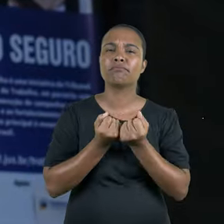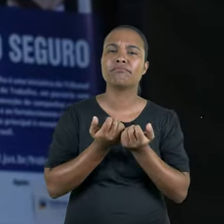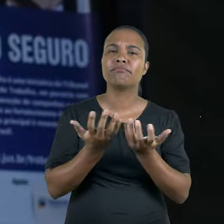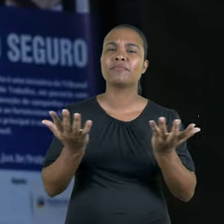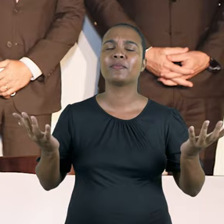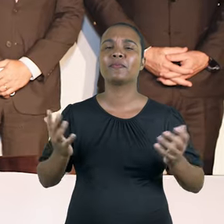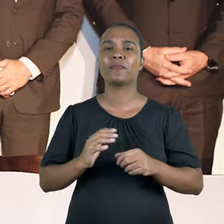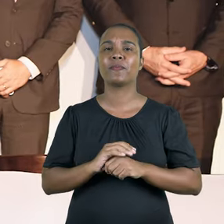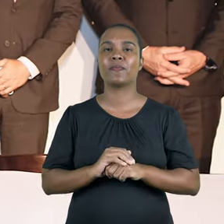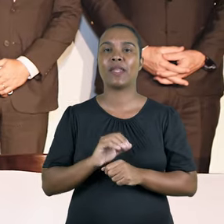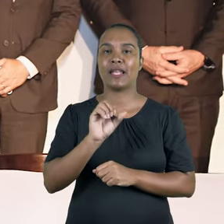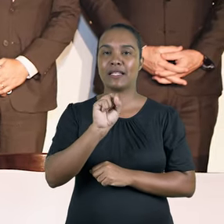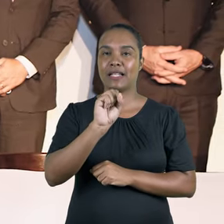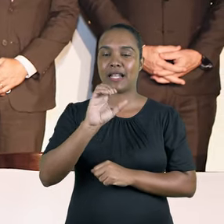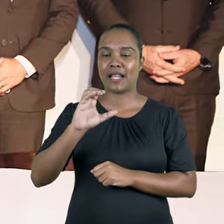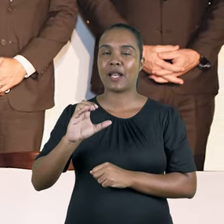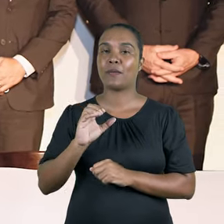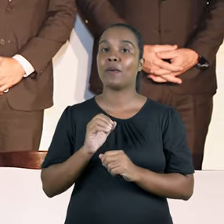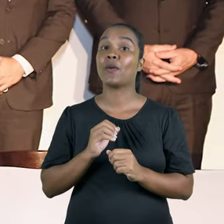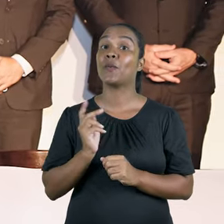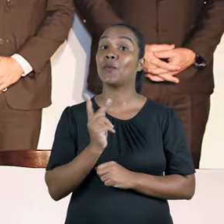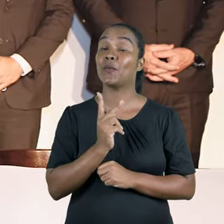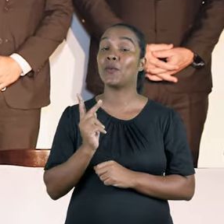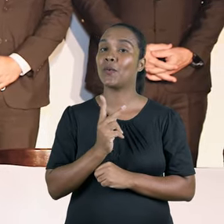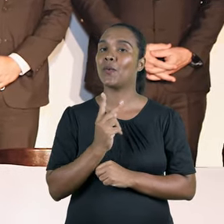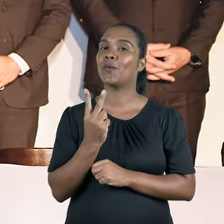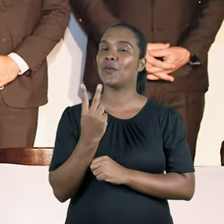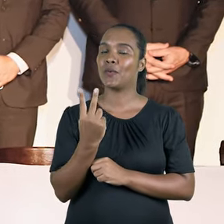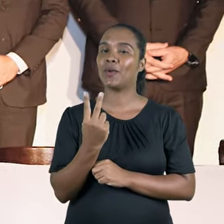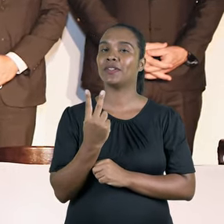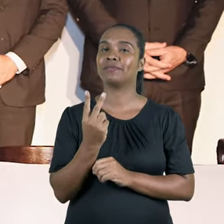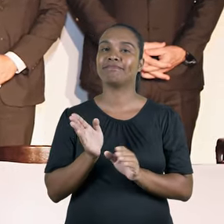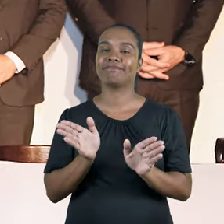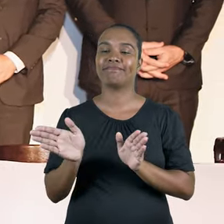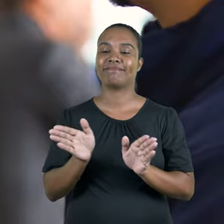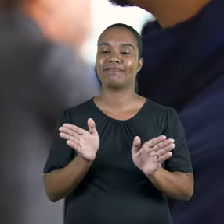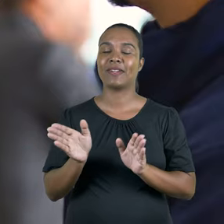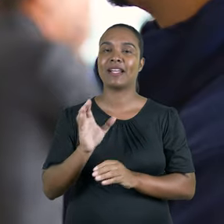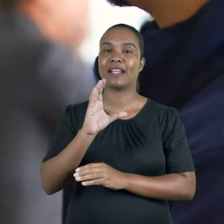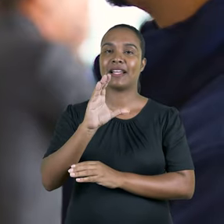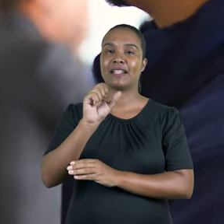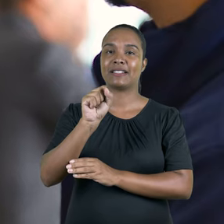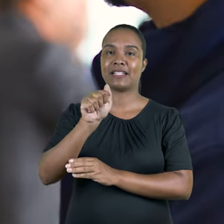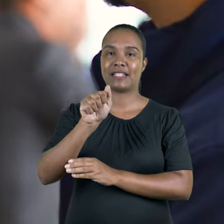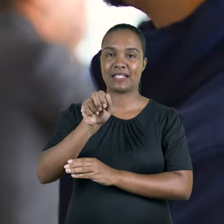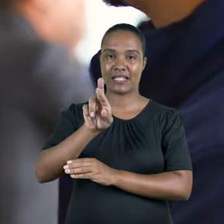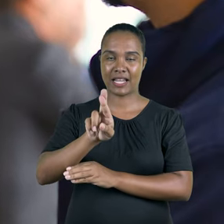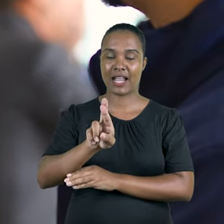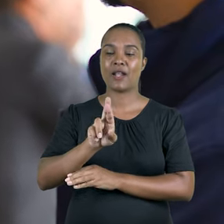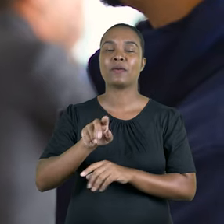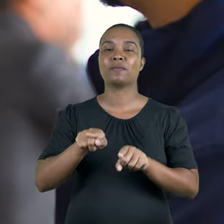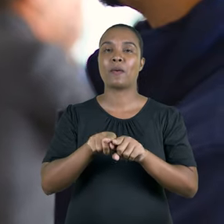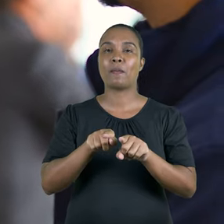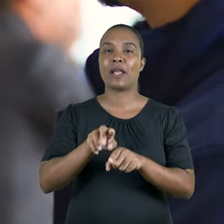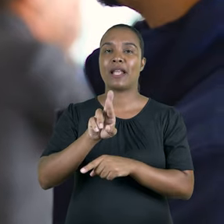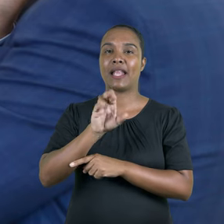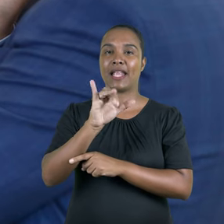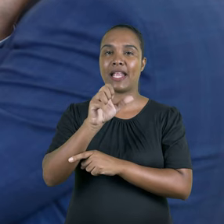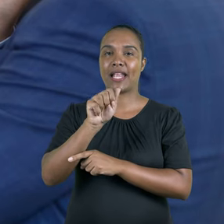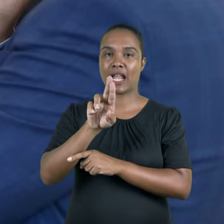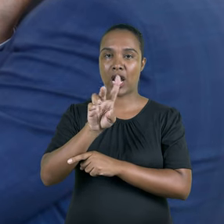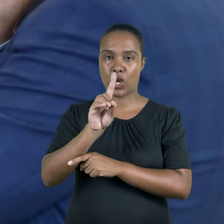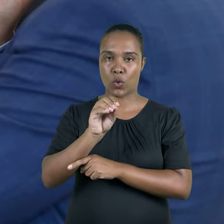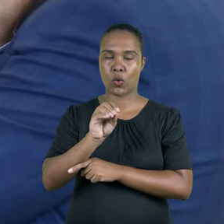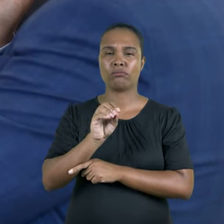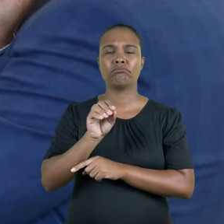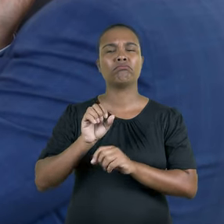nossas iniciativas. Em Santa Catarina, contamos com dois gestores regionais, o desembargador César Luiz Passol Jr. e